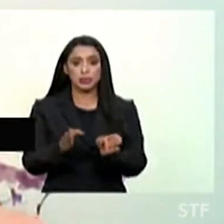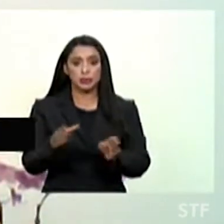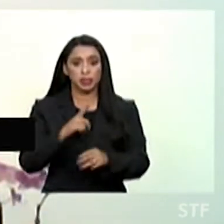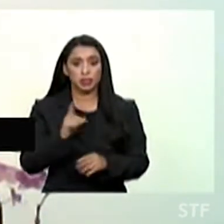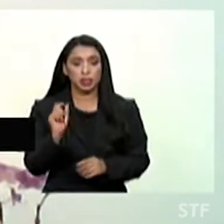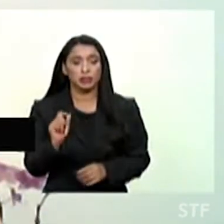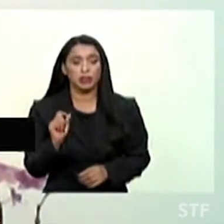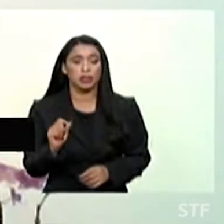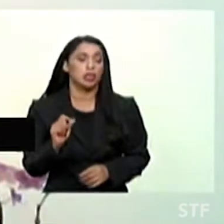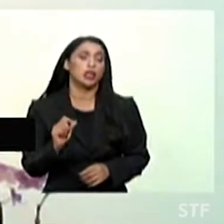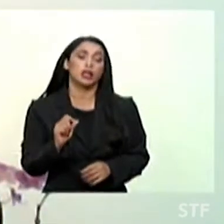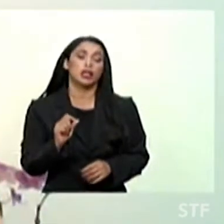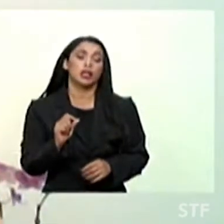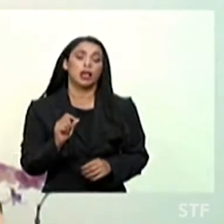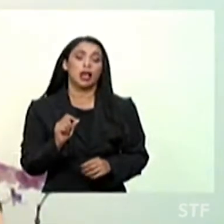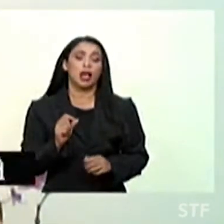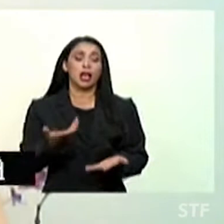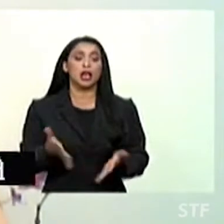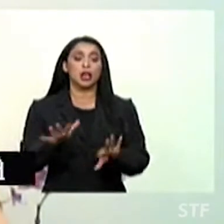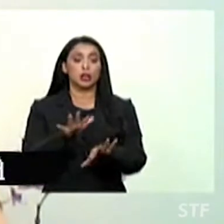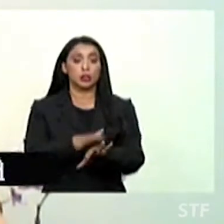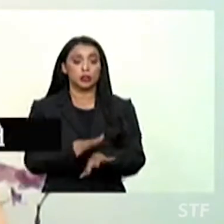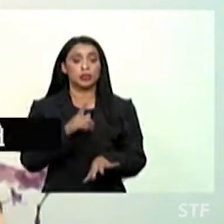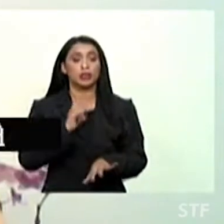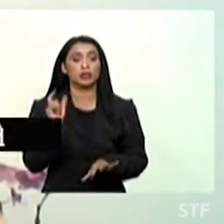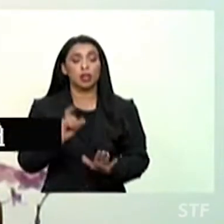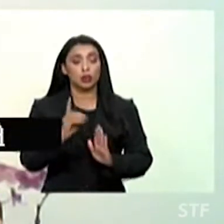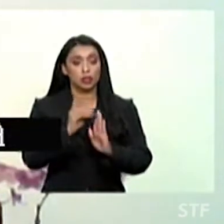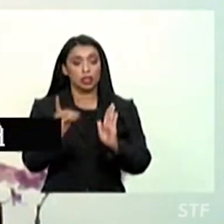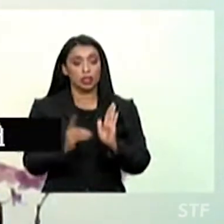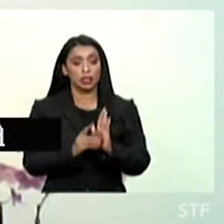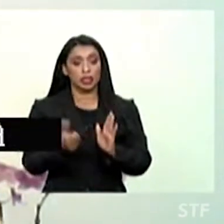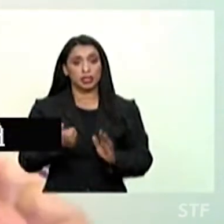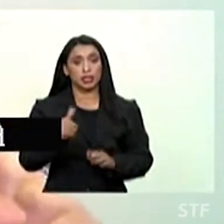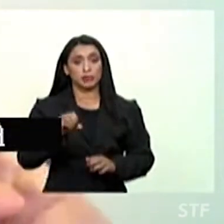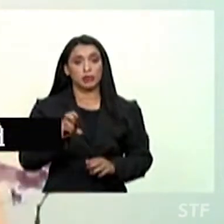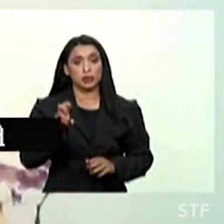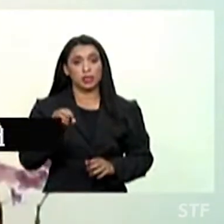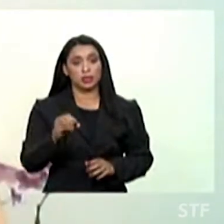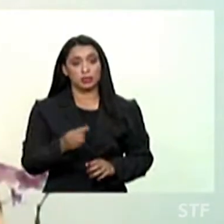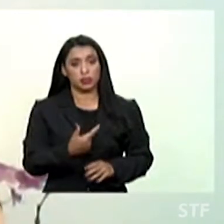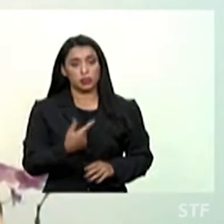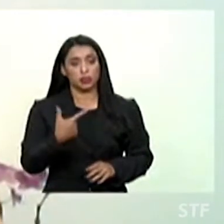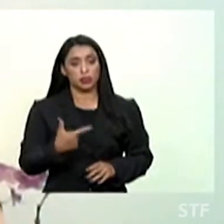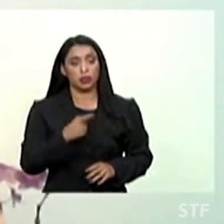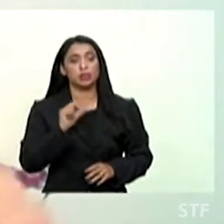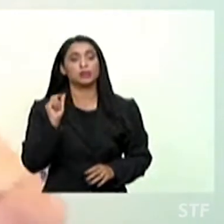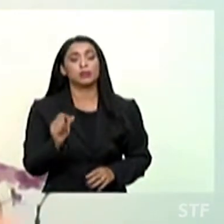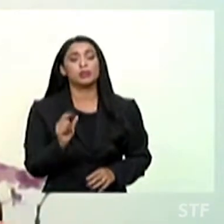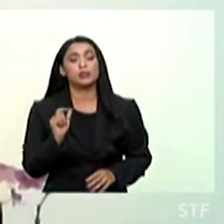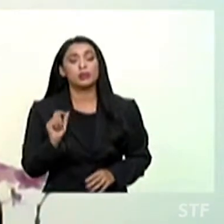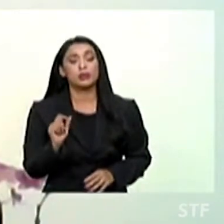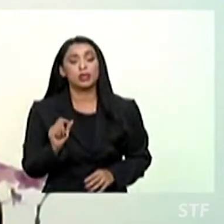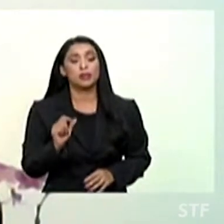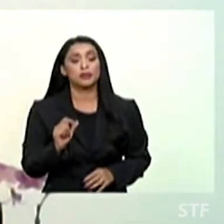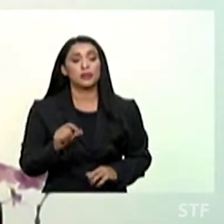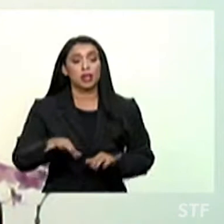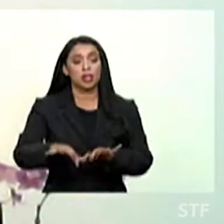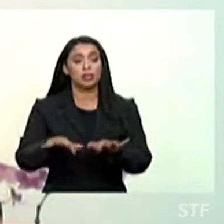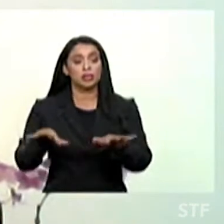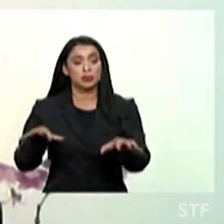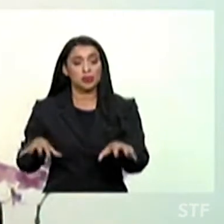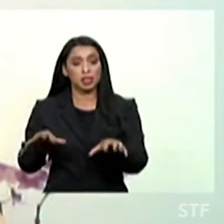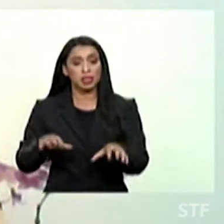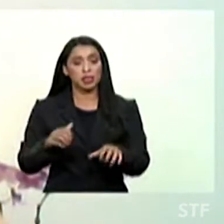invés de promover a defendida inclusão, o impugnado Decreto nº 10.502 abre a possibilidade para um regime de segregação de crianças e